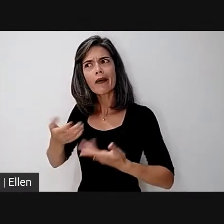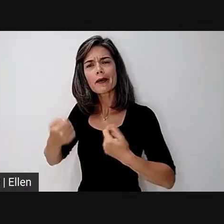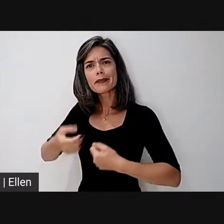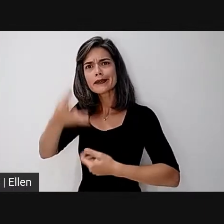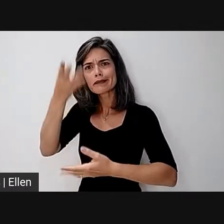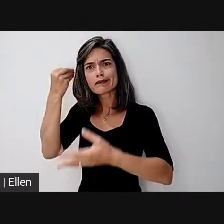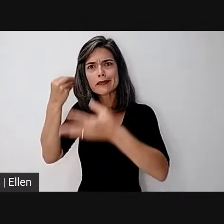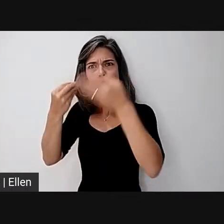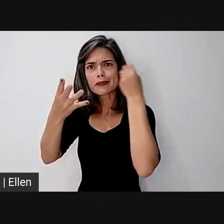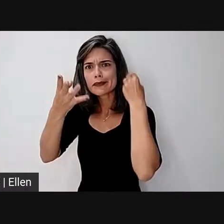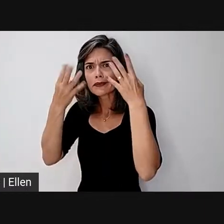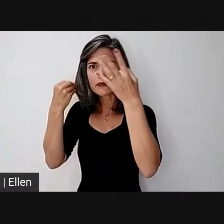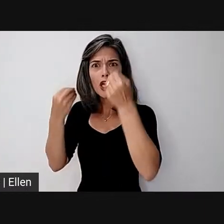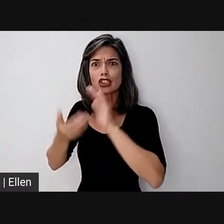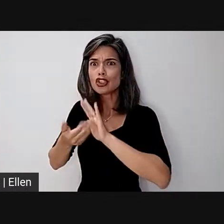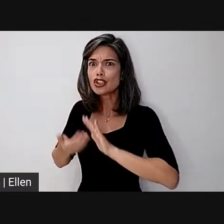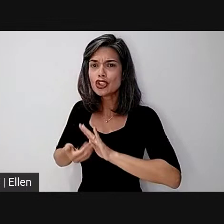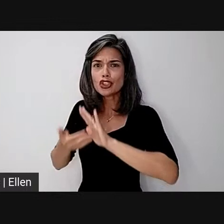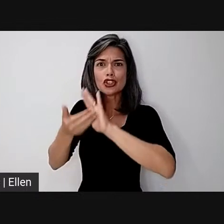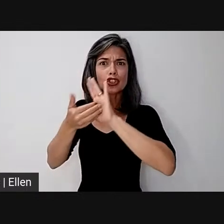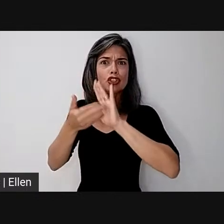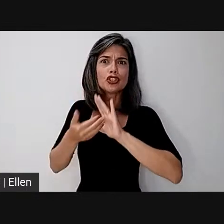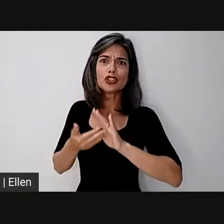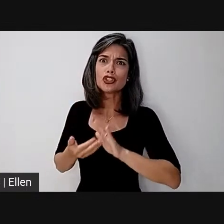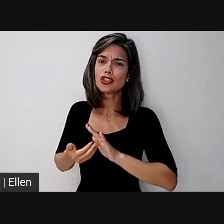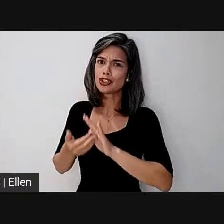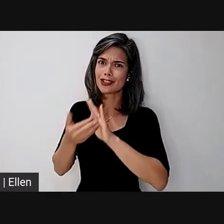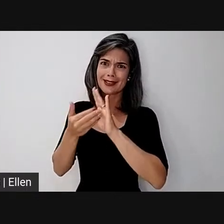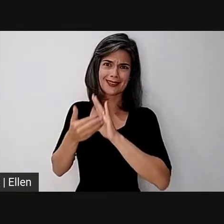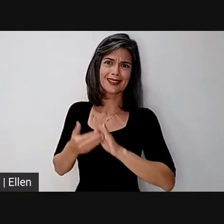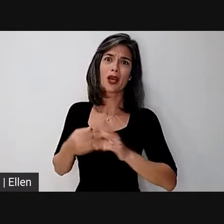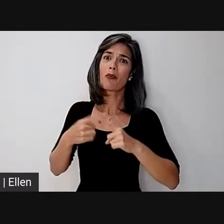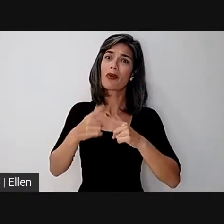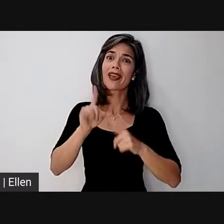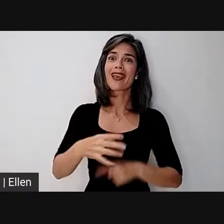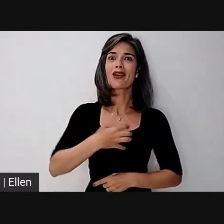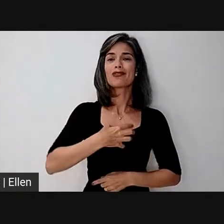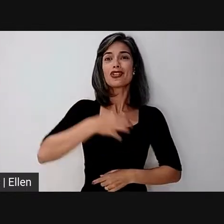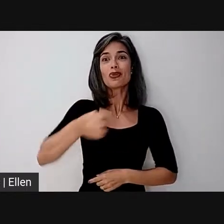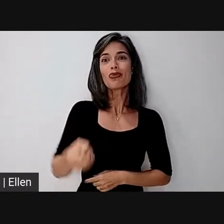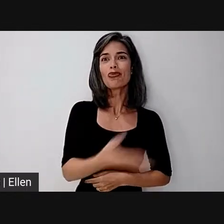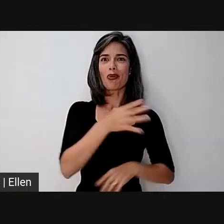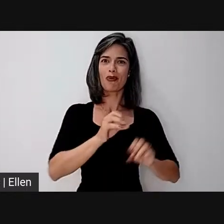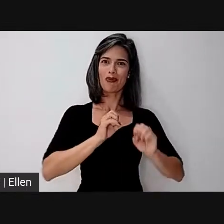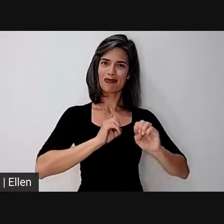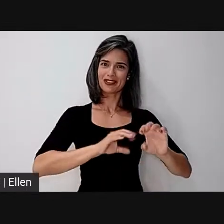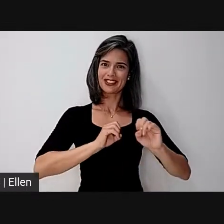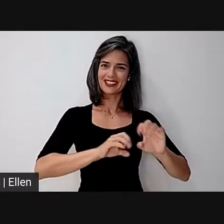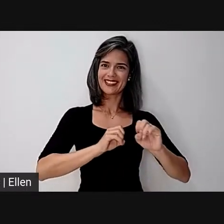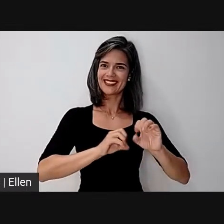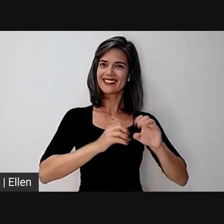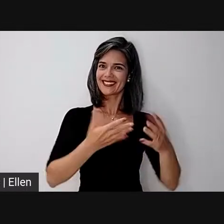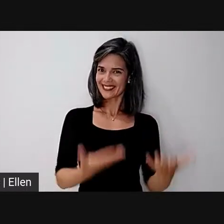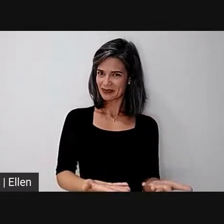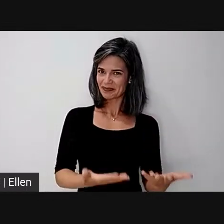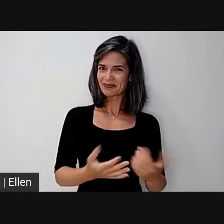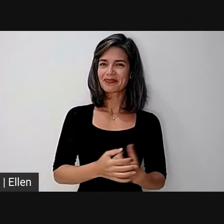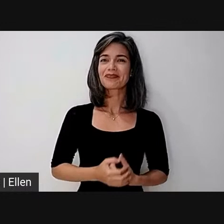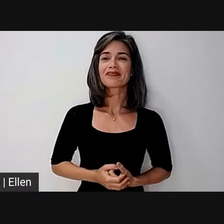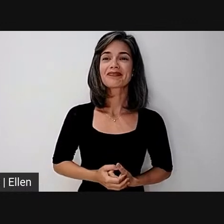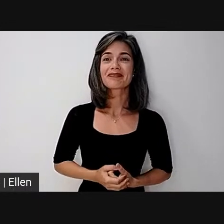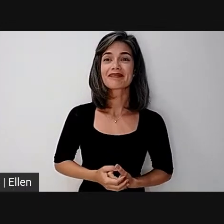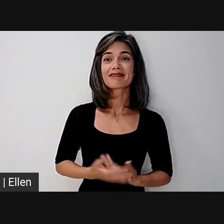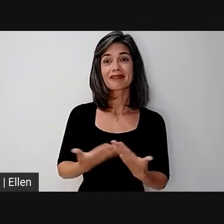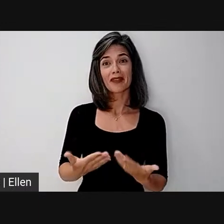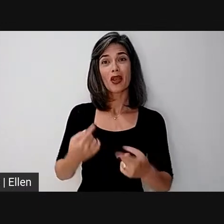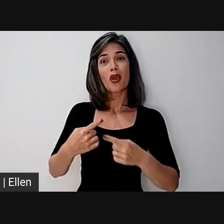formação eu já vinha consolidada e construindo nesse processo de ensino-aprendizagem, ou porque